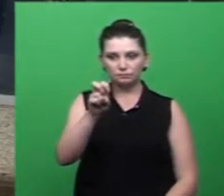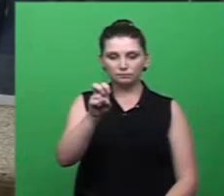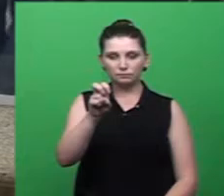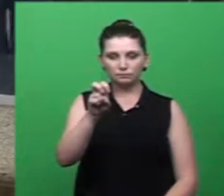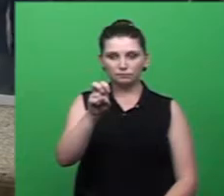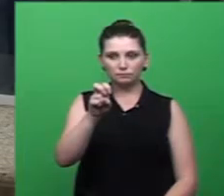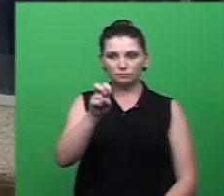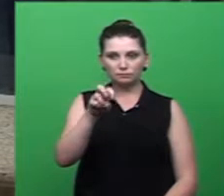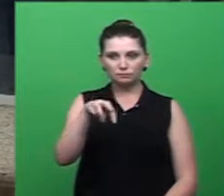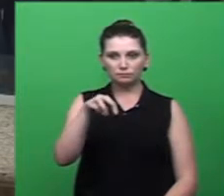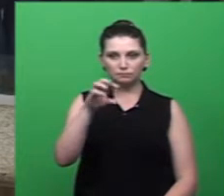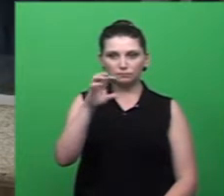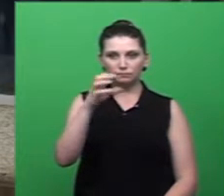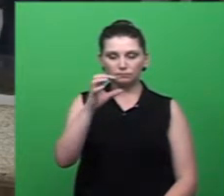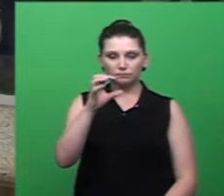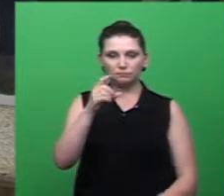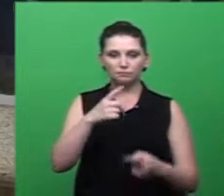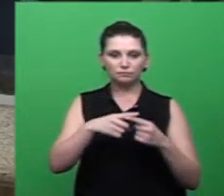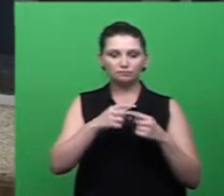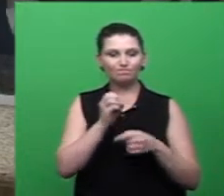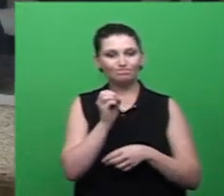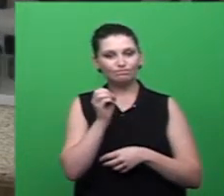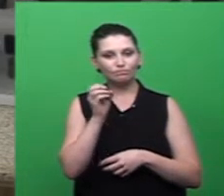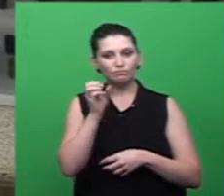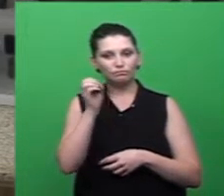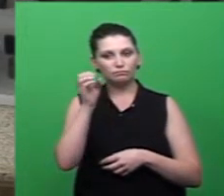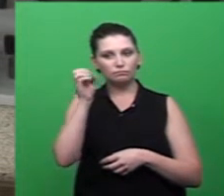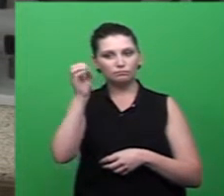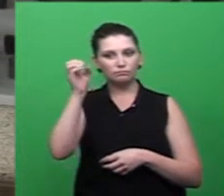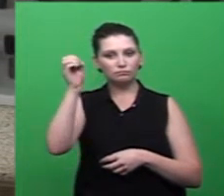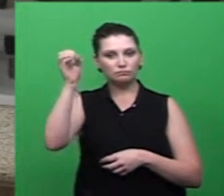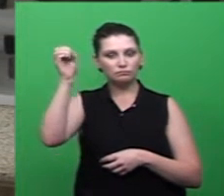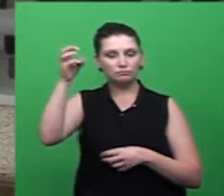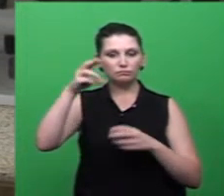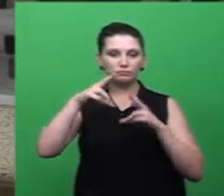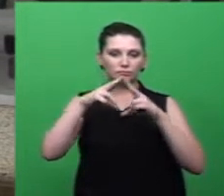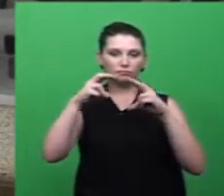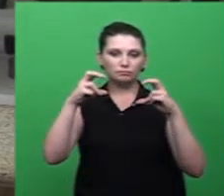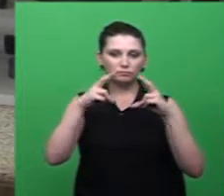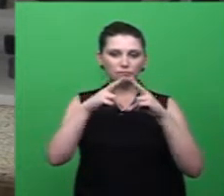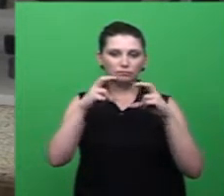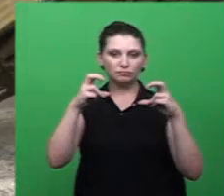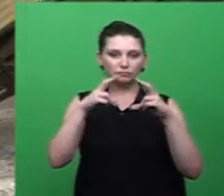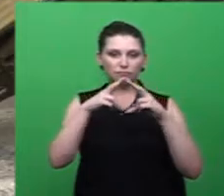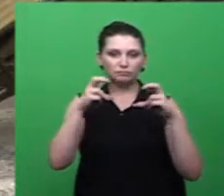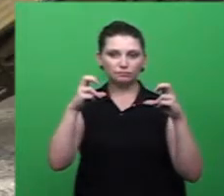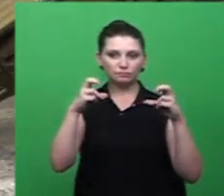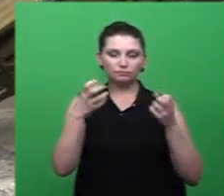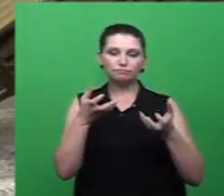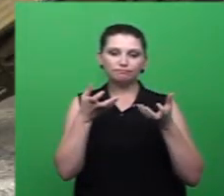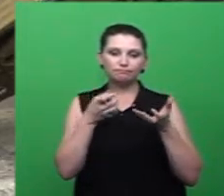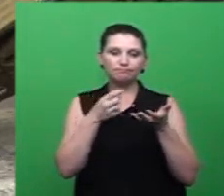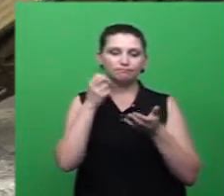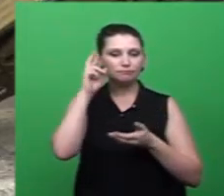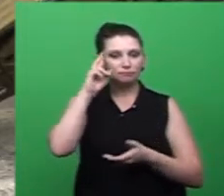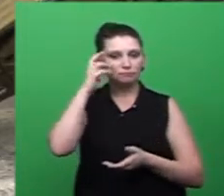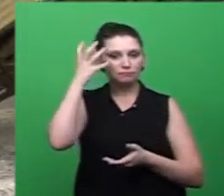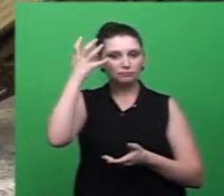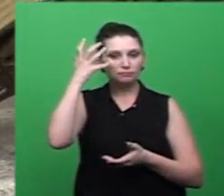hoje, pois o motivo de viagem a Florianópolis, onde o mesmo atende compromisso em nome do Poder Legislativo,